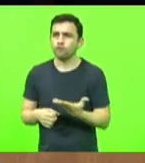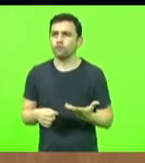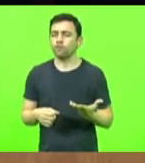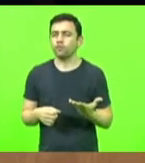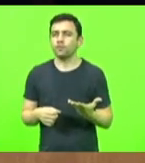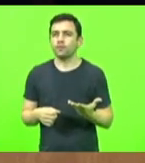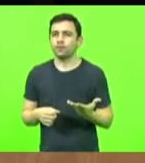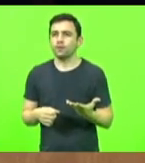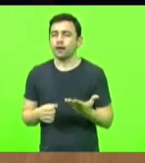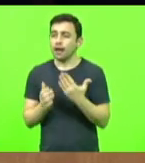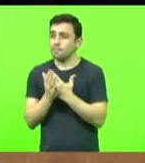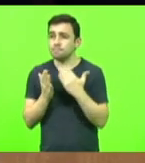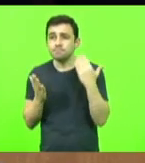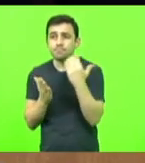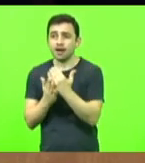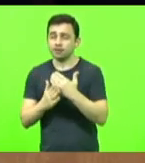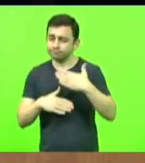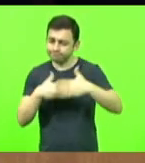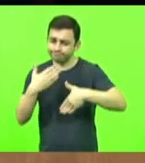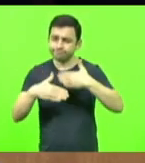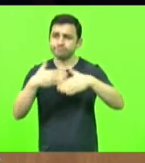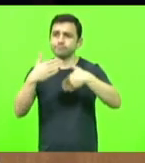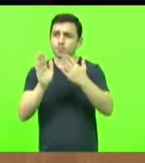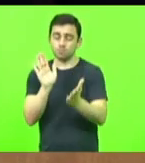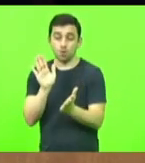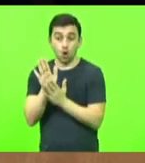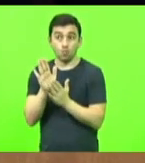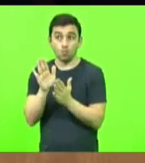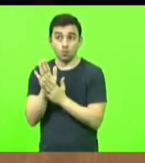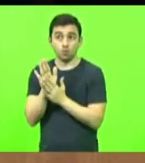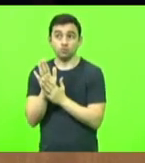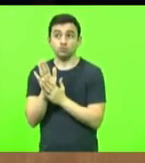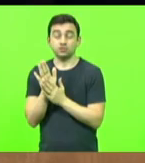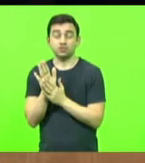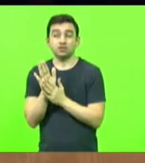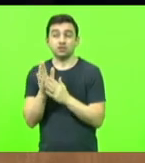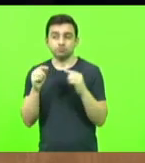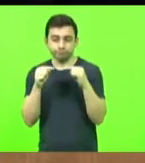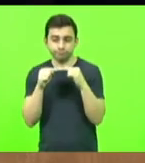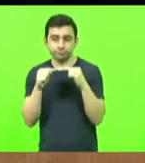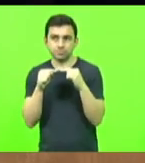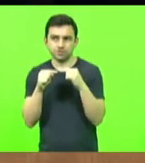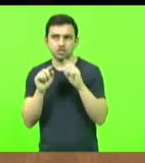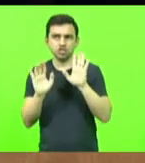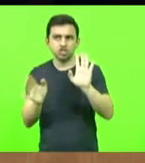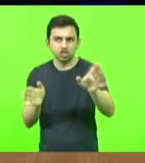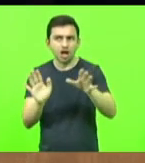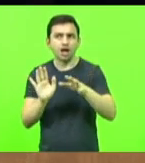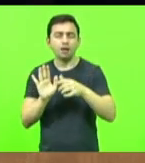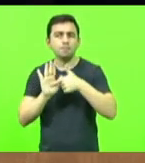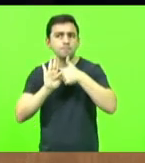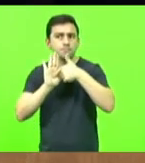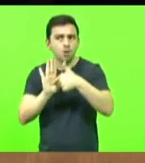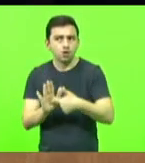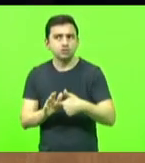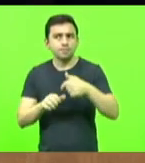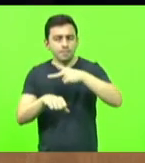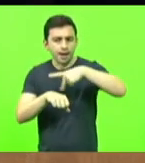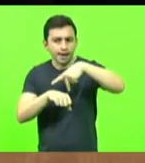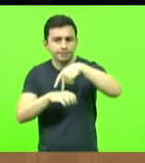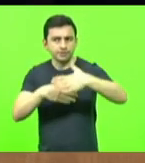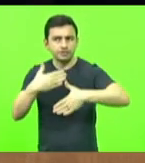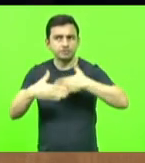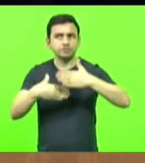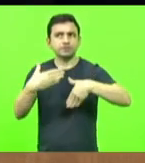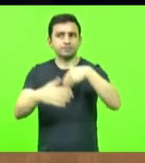do que isso. Propostas nesse sentido, inclusive, já foram apresentadas em países em desenvolvimento, como